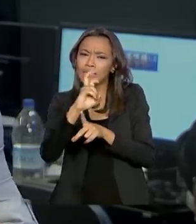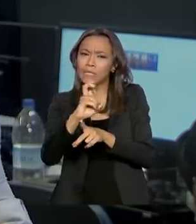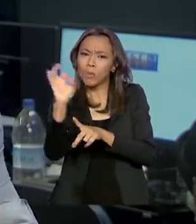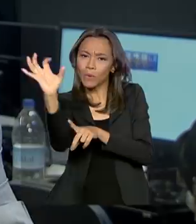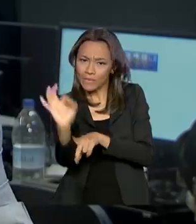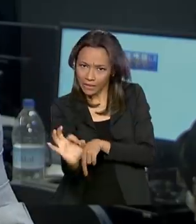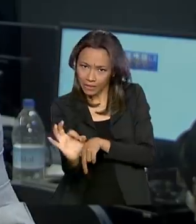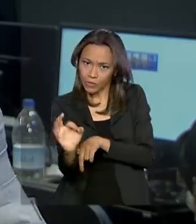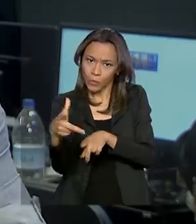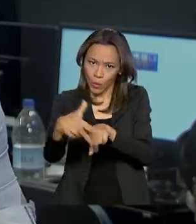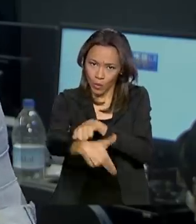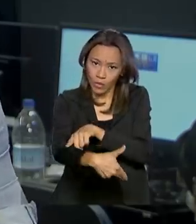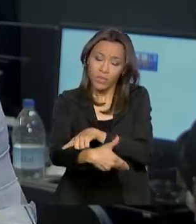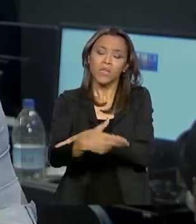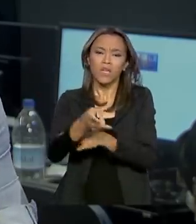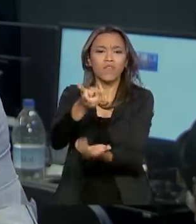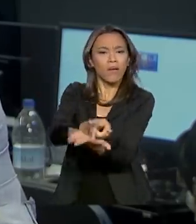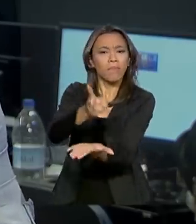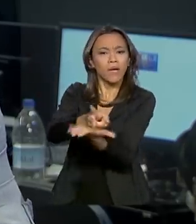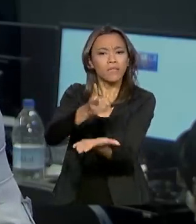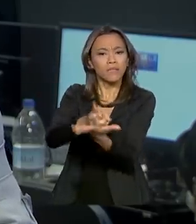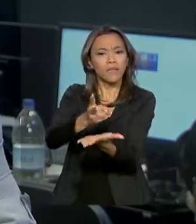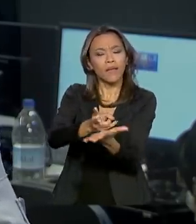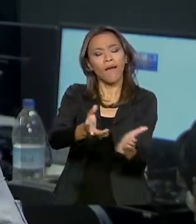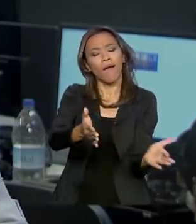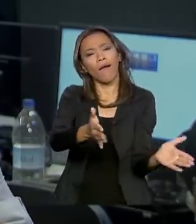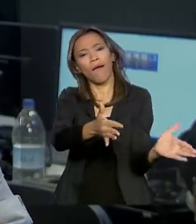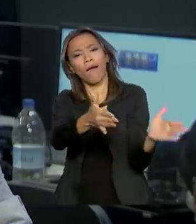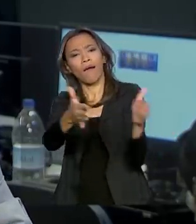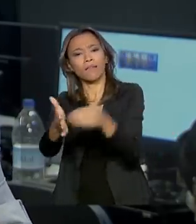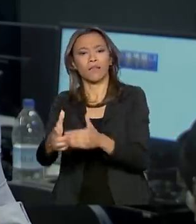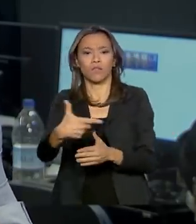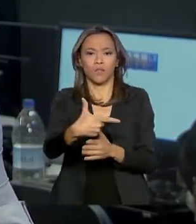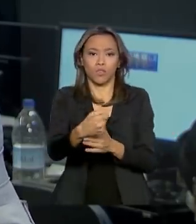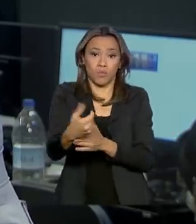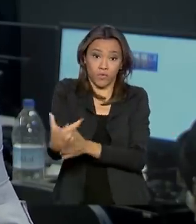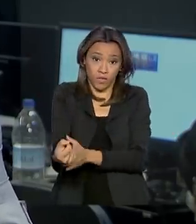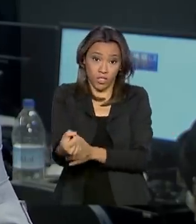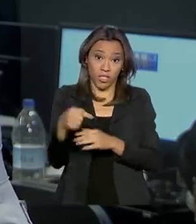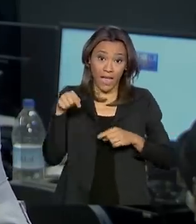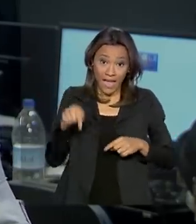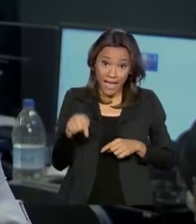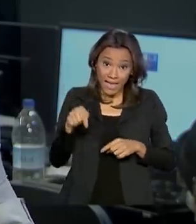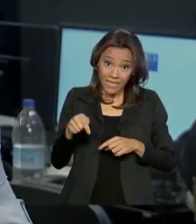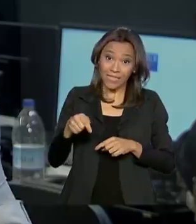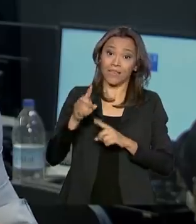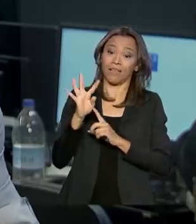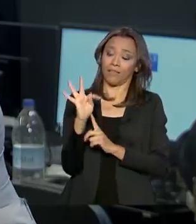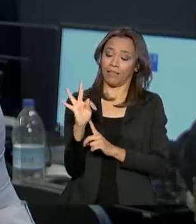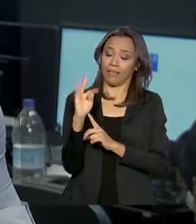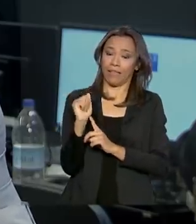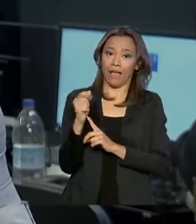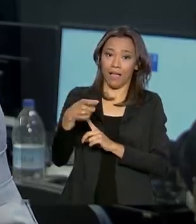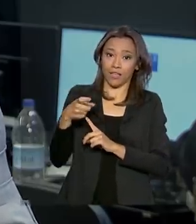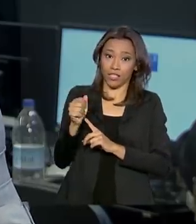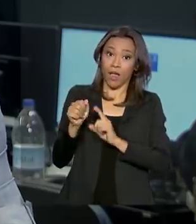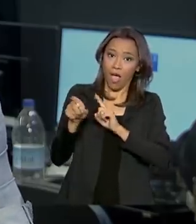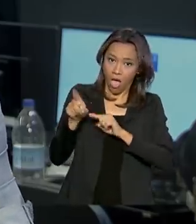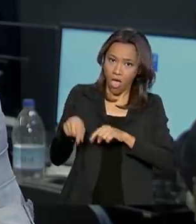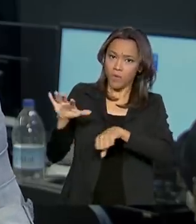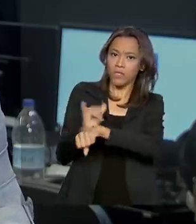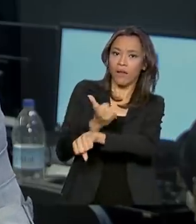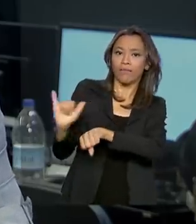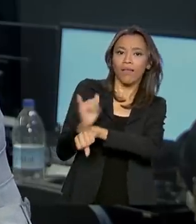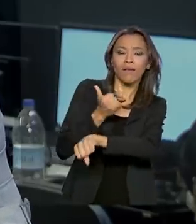e se manteria ao longo de 2020. A taxa básica serve como o principal instrumento do Banco Central para